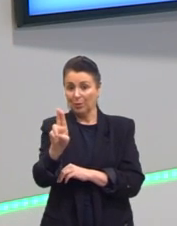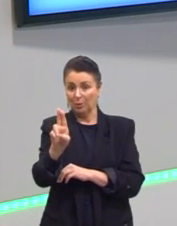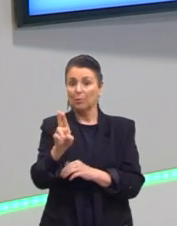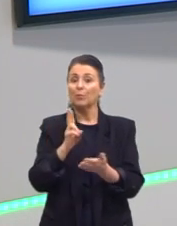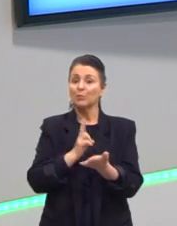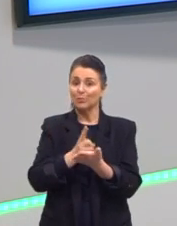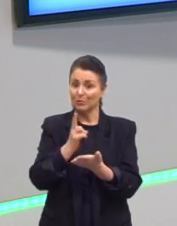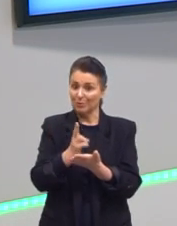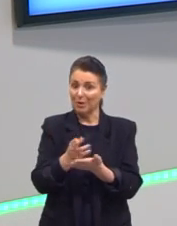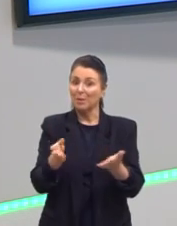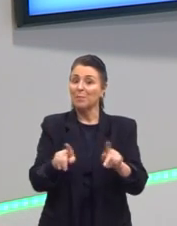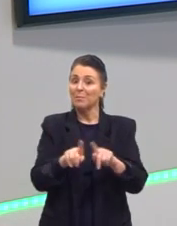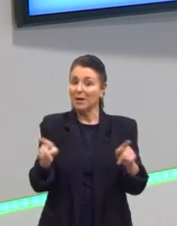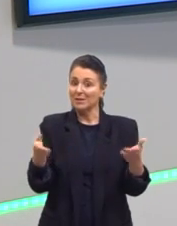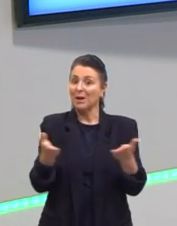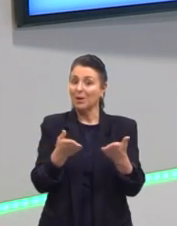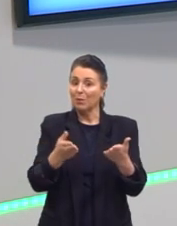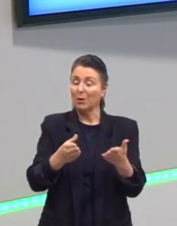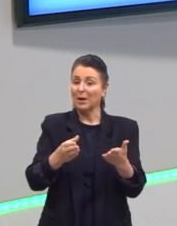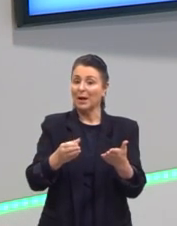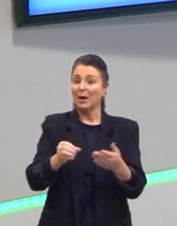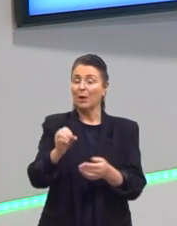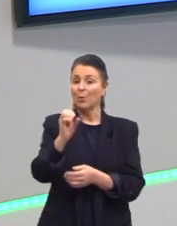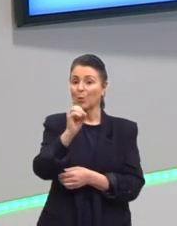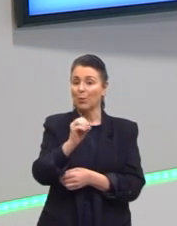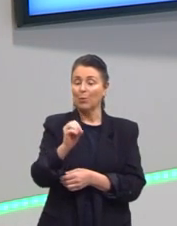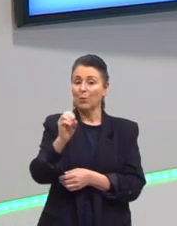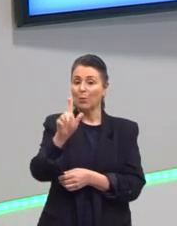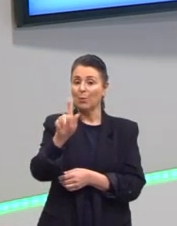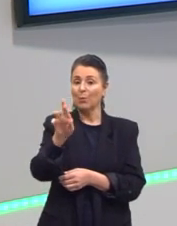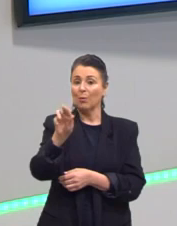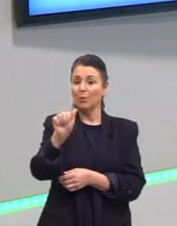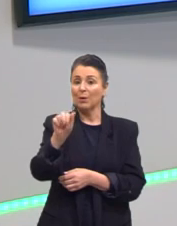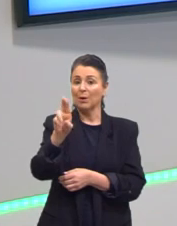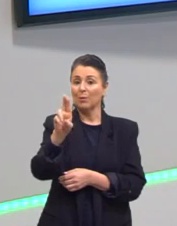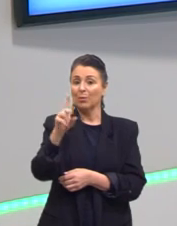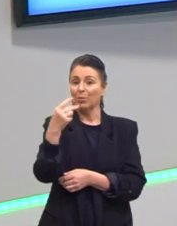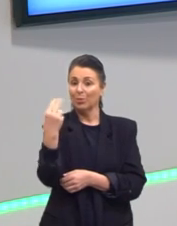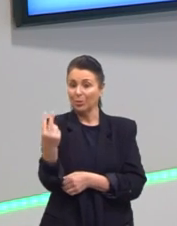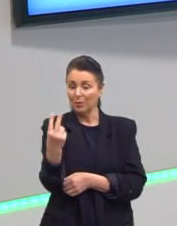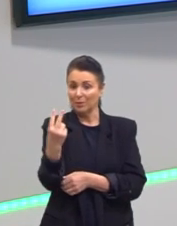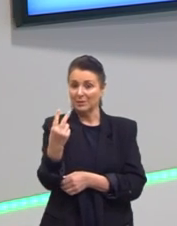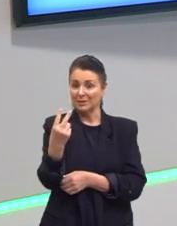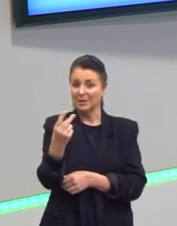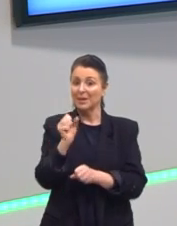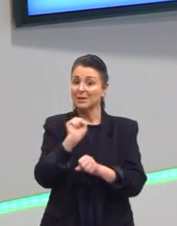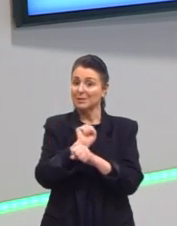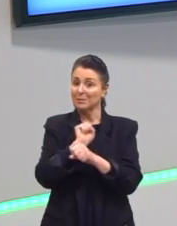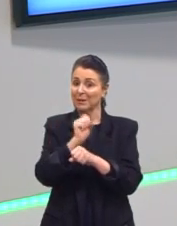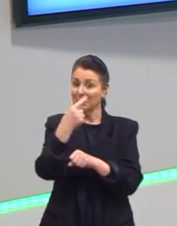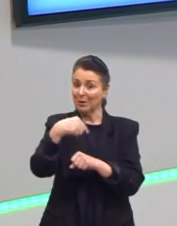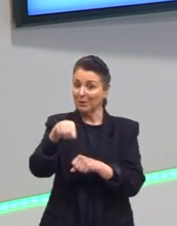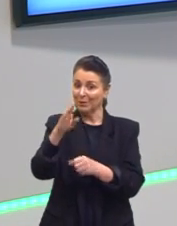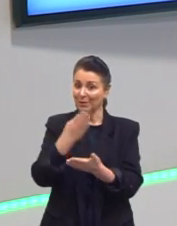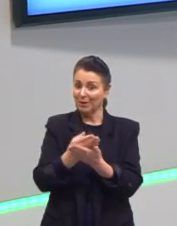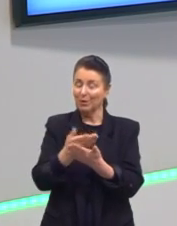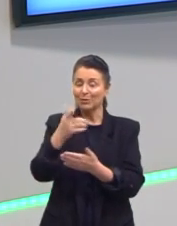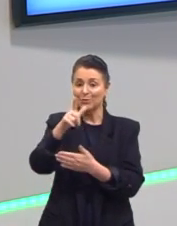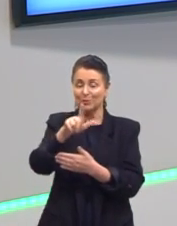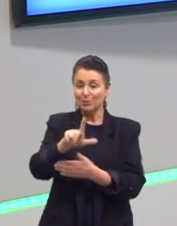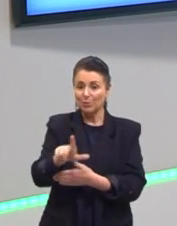mas agora vamos estudar então o grau 2. Conto com vocês então, gente, na próxima aula, de novo,